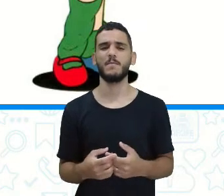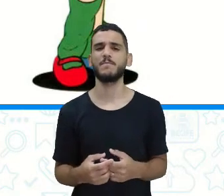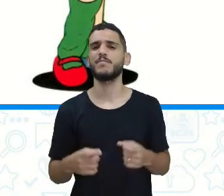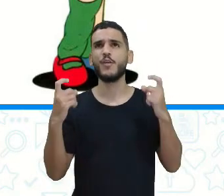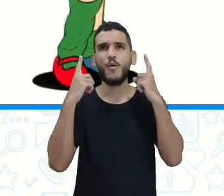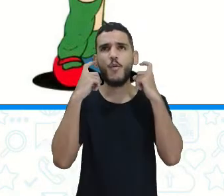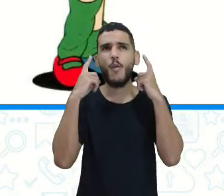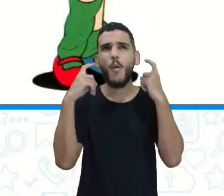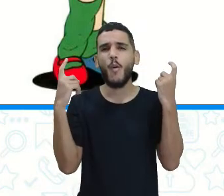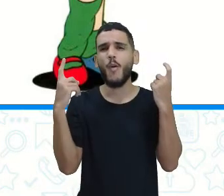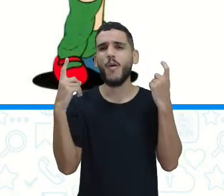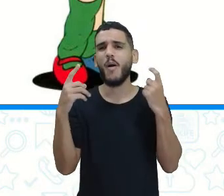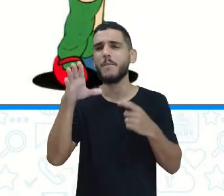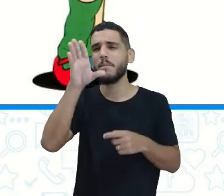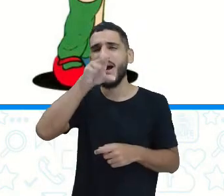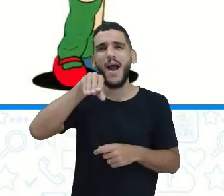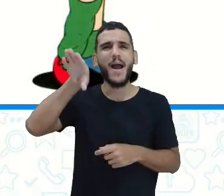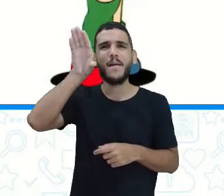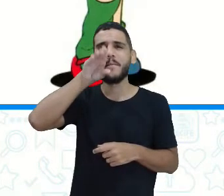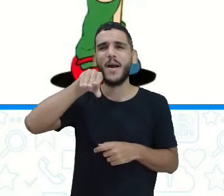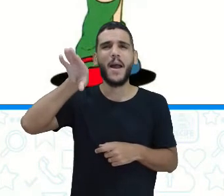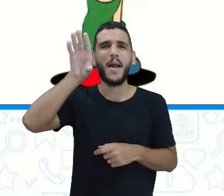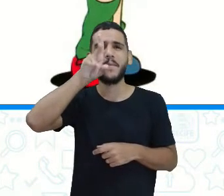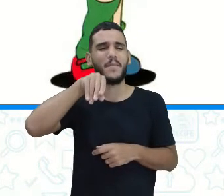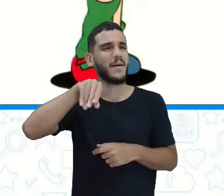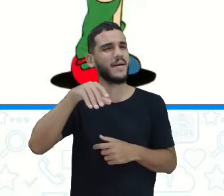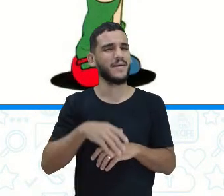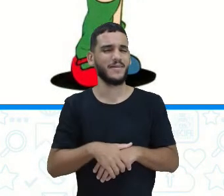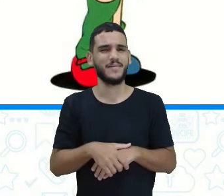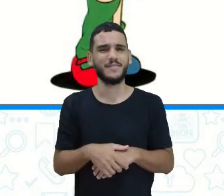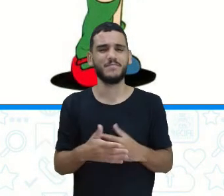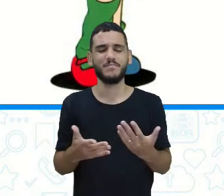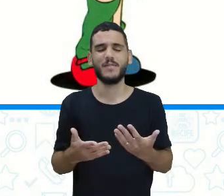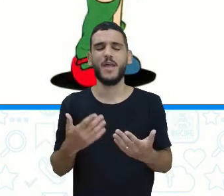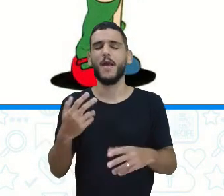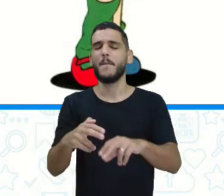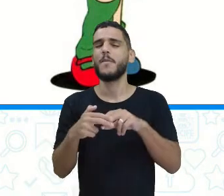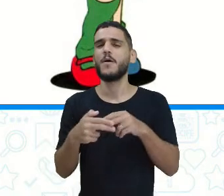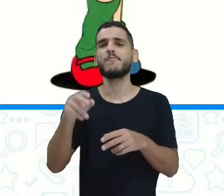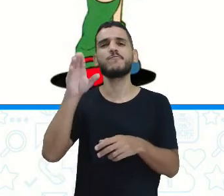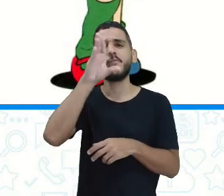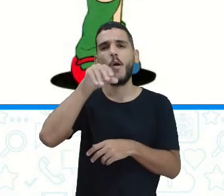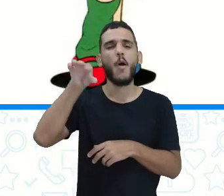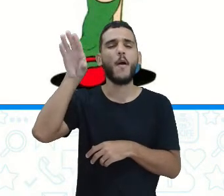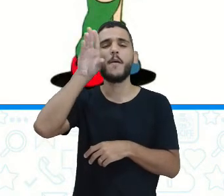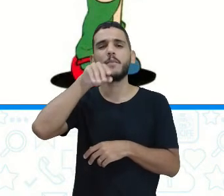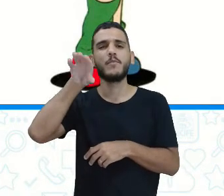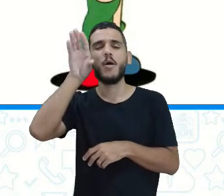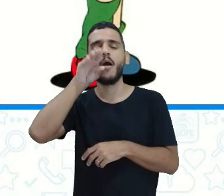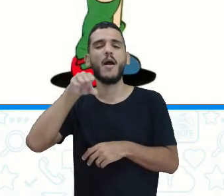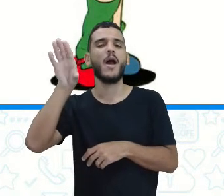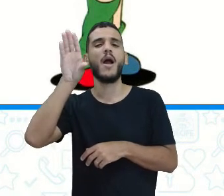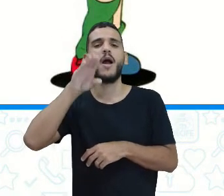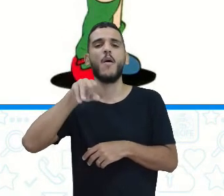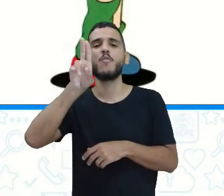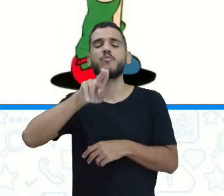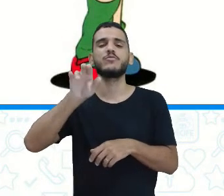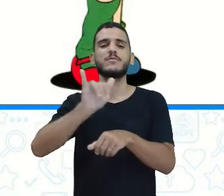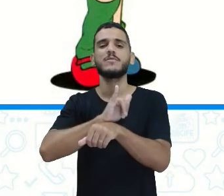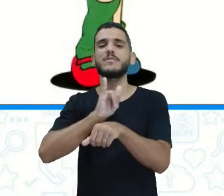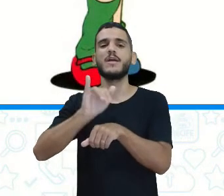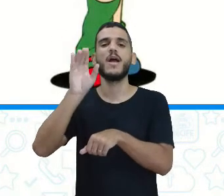pedantismo é esse? Som oral quer dizer som produzido pela